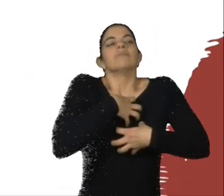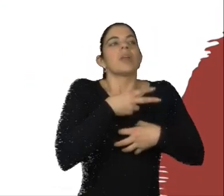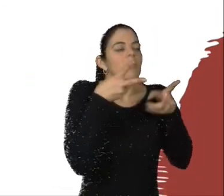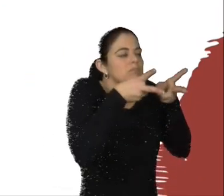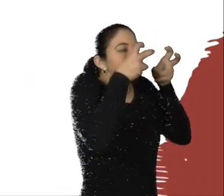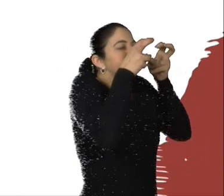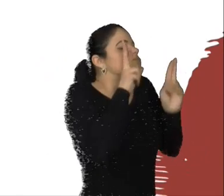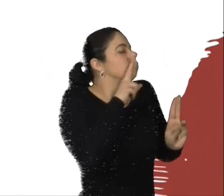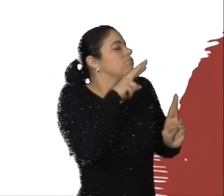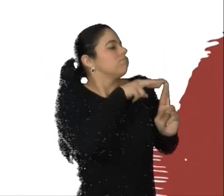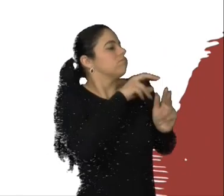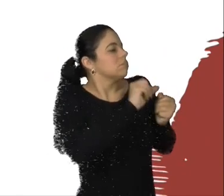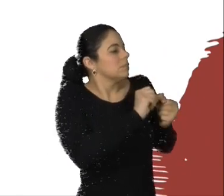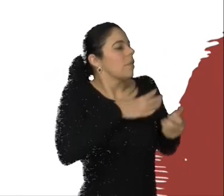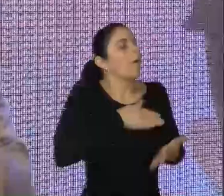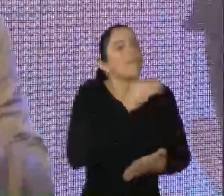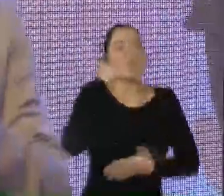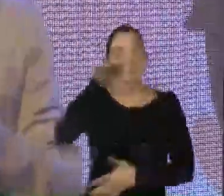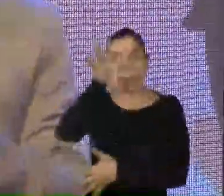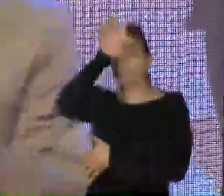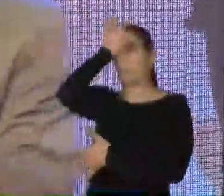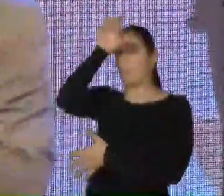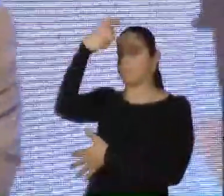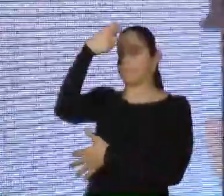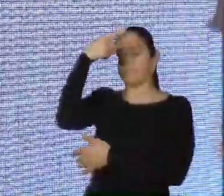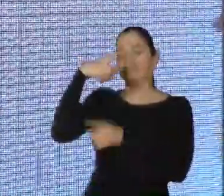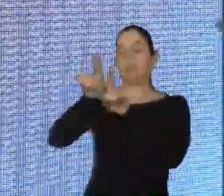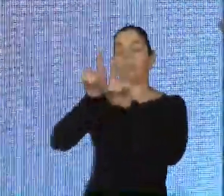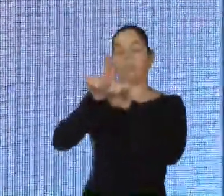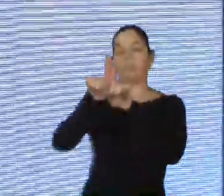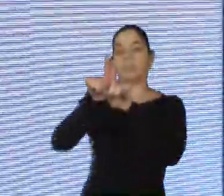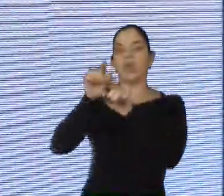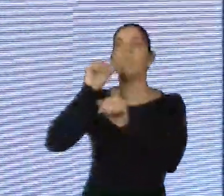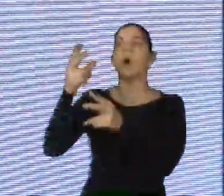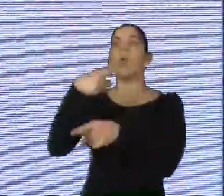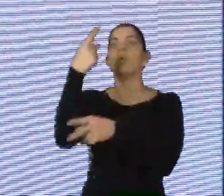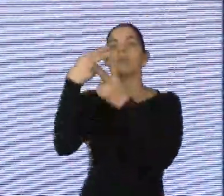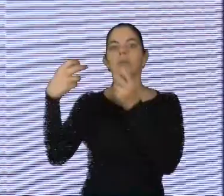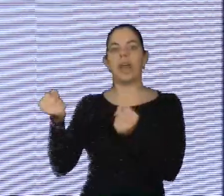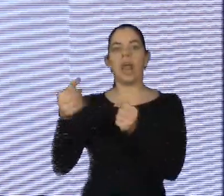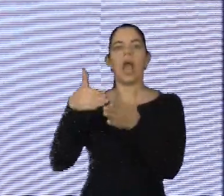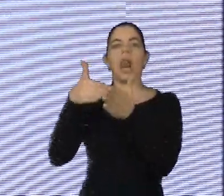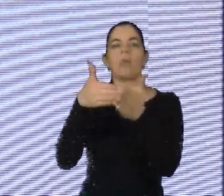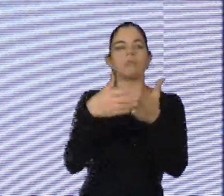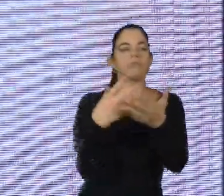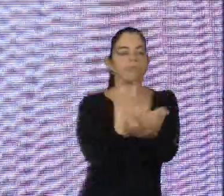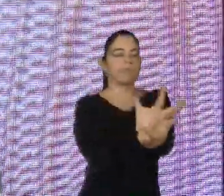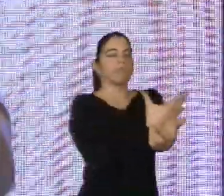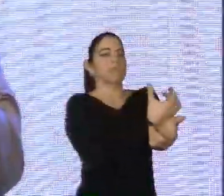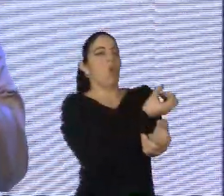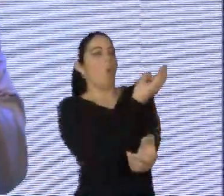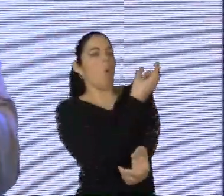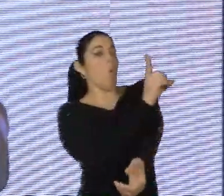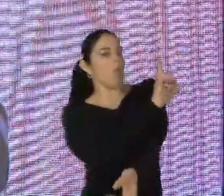reconhecer a capacidade também de memorização, e dá para a gente o que a gente chama de limite emocional ou não,